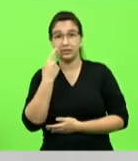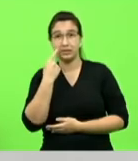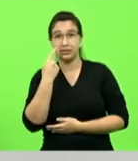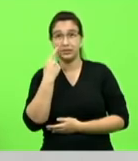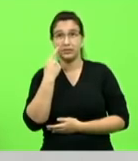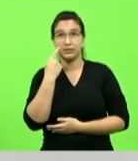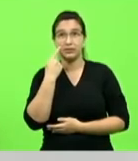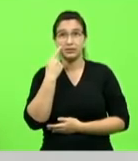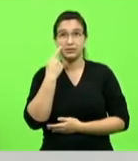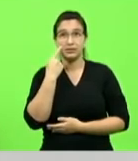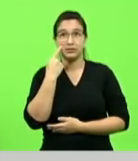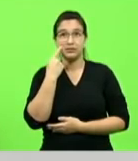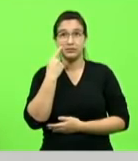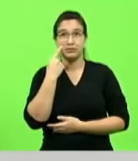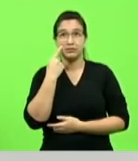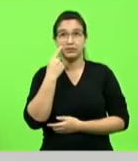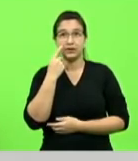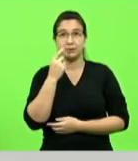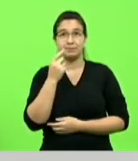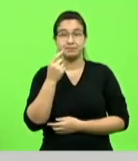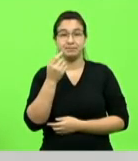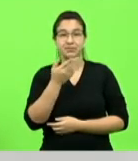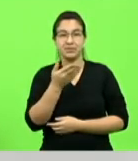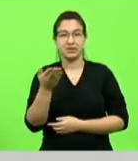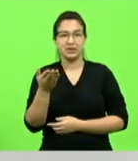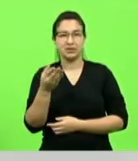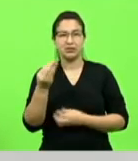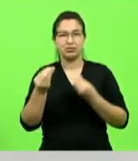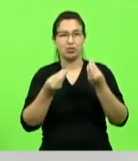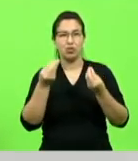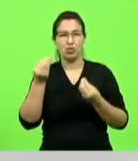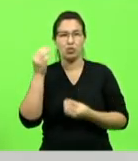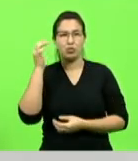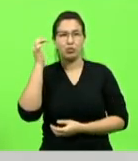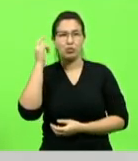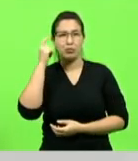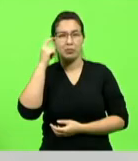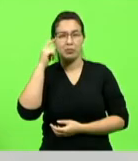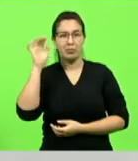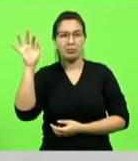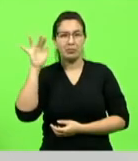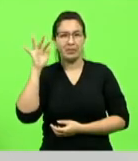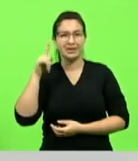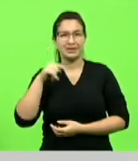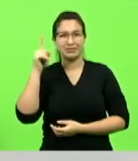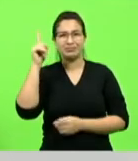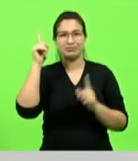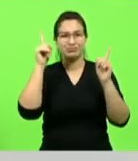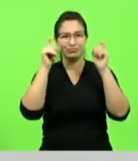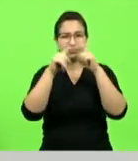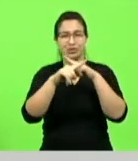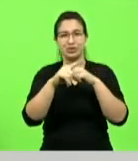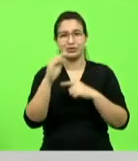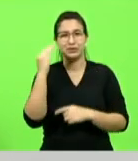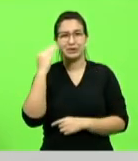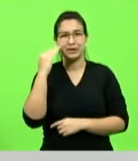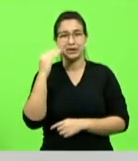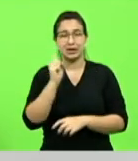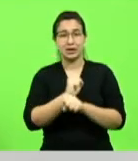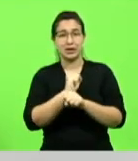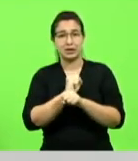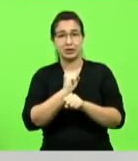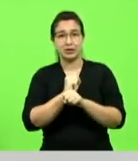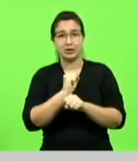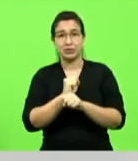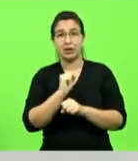a tentar acompanhar a linha de raciocínio desse governo é algo muito difícil mesmo de difícil entendimento mas está aí não vamos ficar esperando o que vai